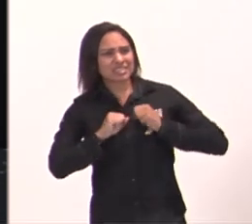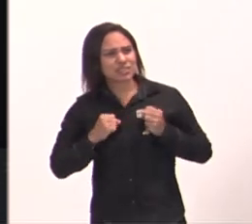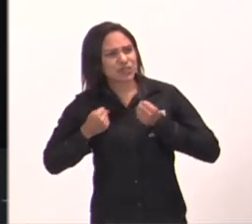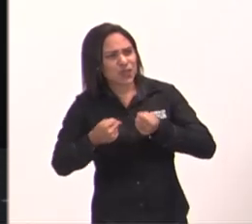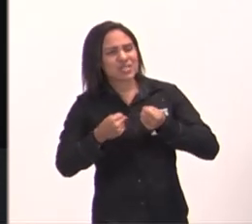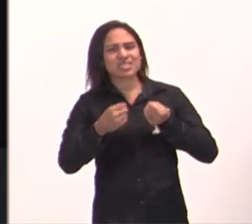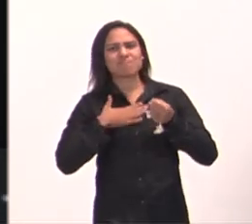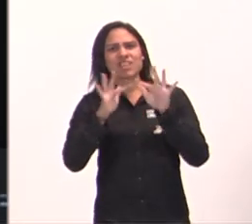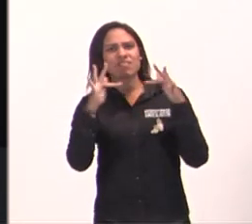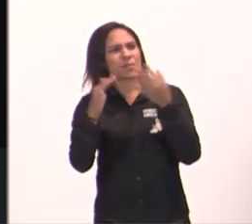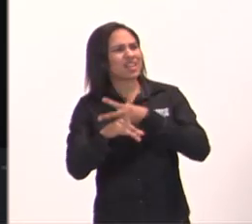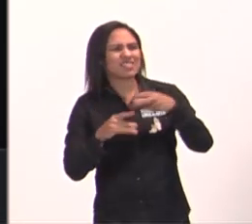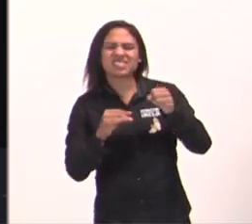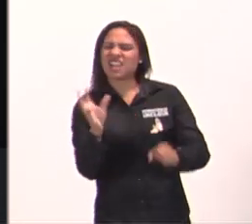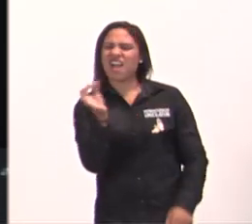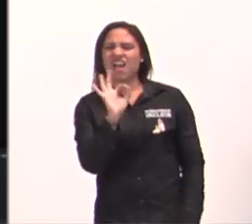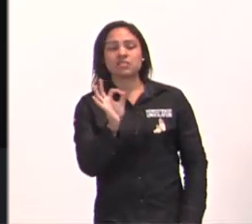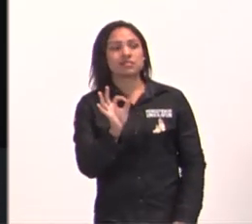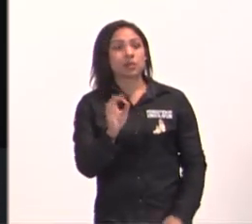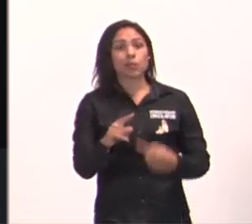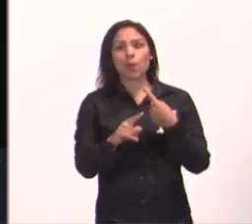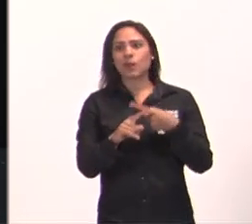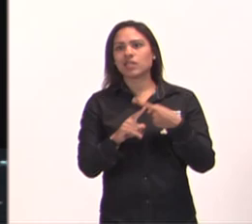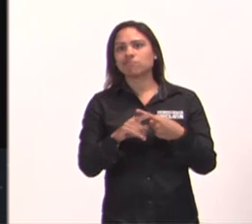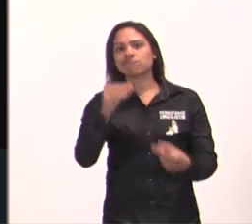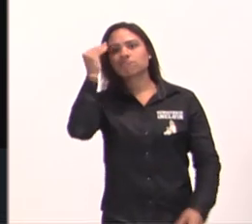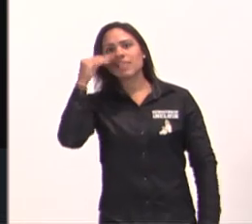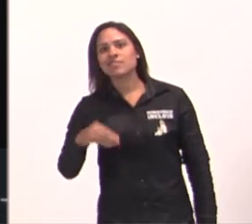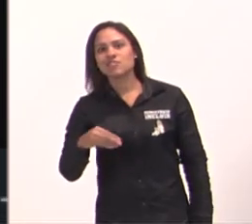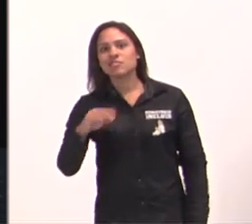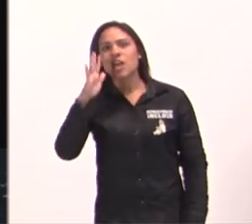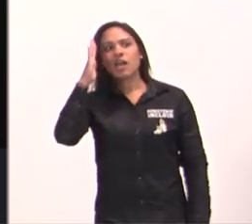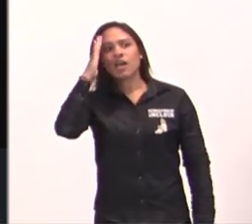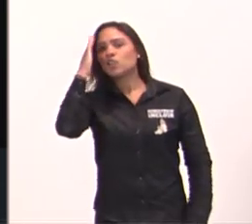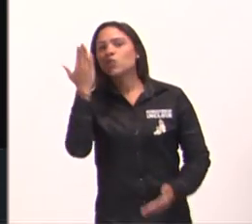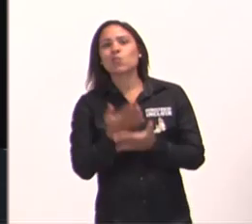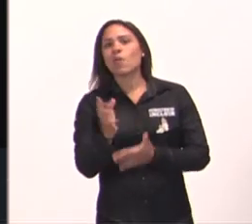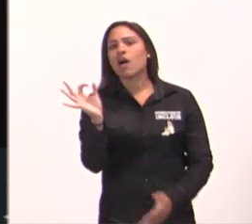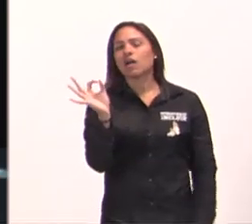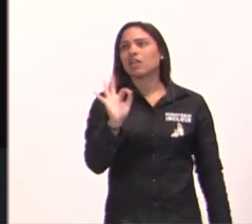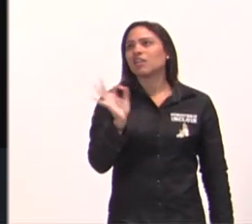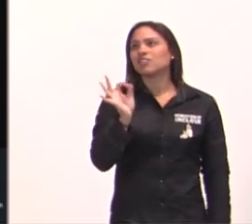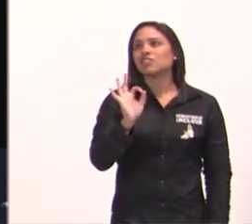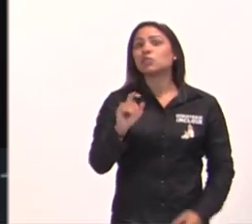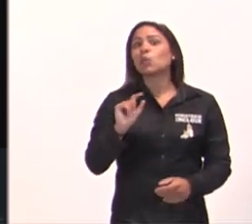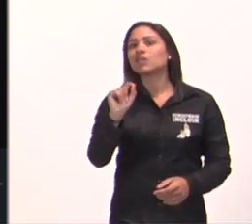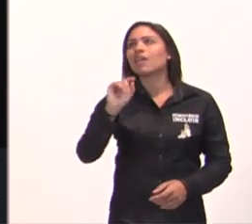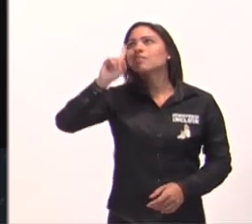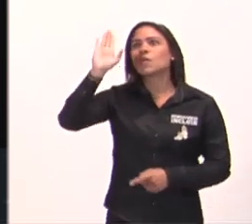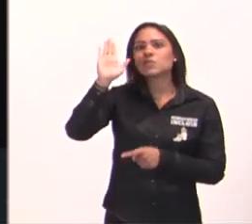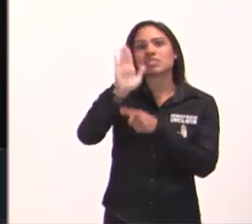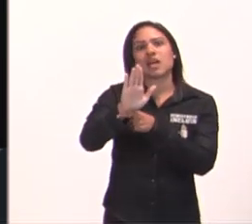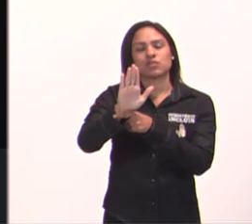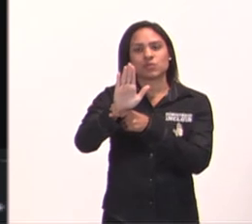nem vou batalhar, por quê? Porque ele desiste, por não acreditar, que no romper da manhã, no último minuto, Deus vai